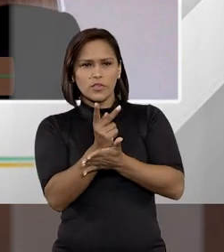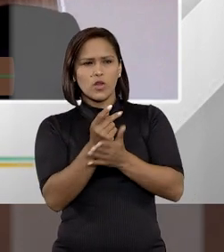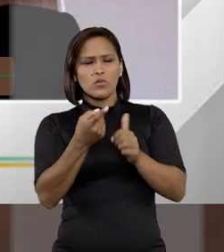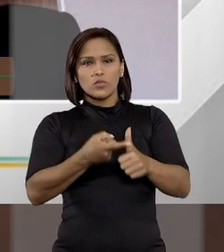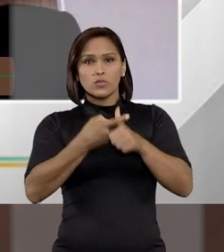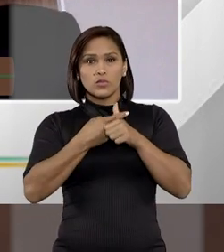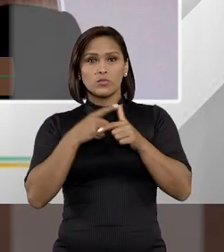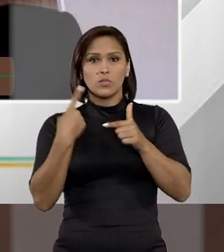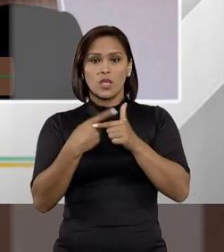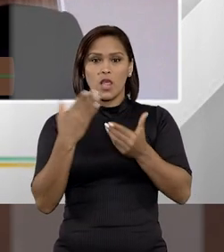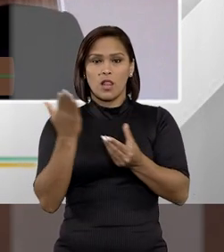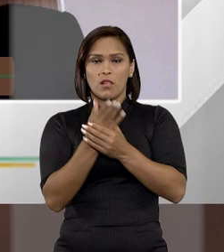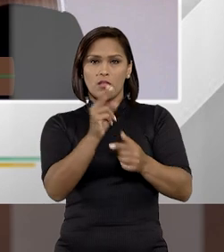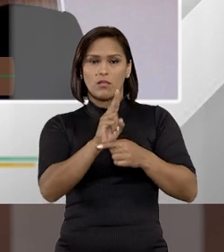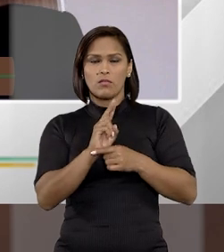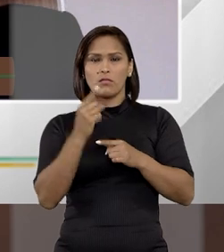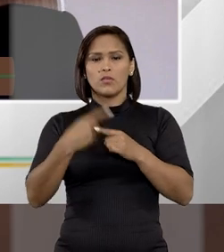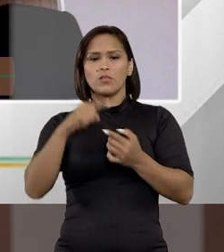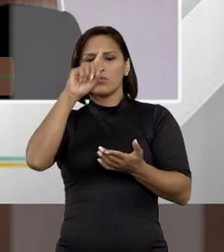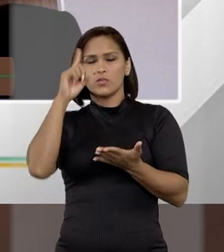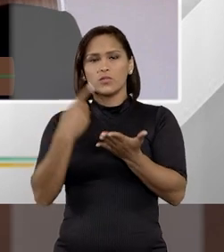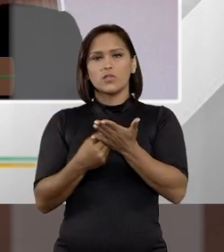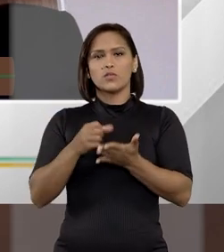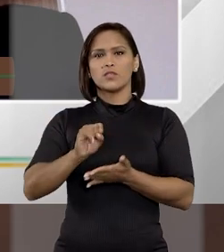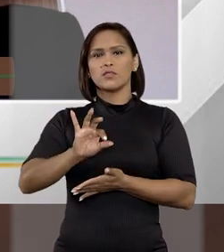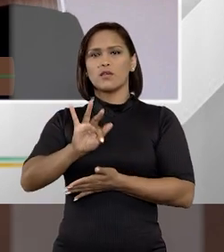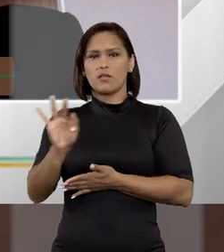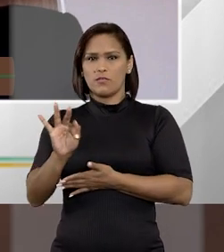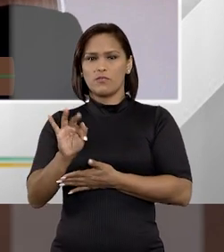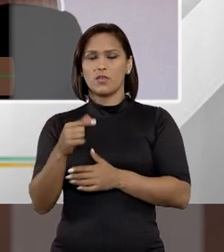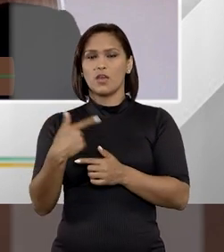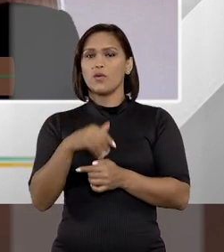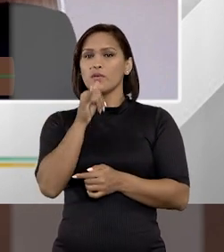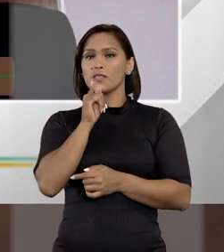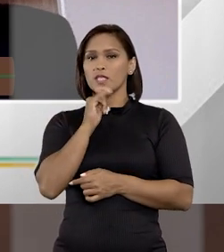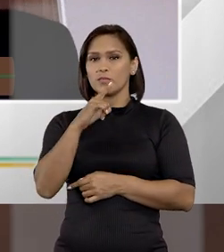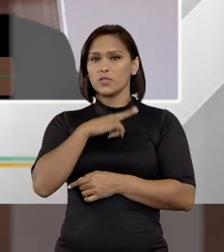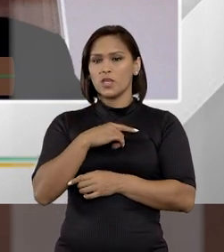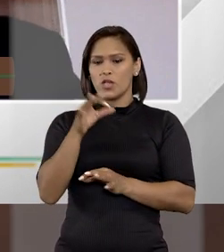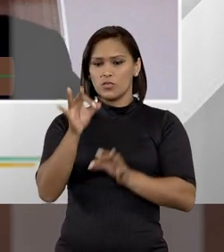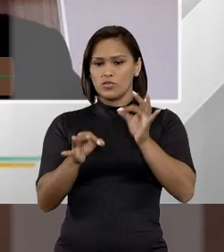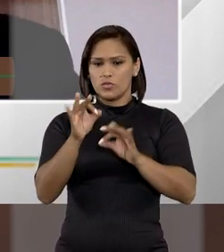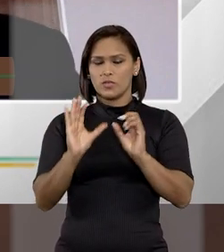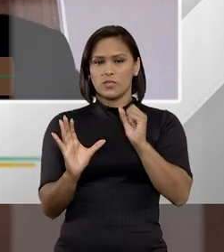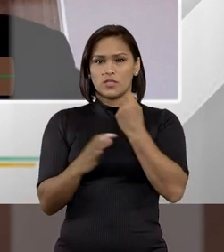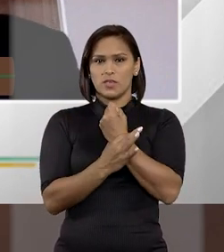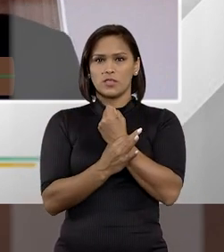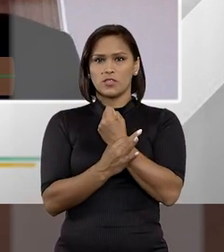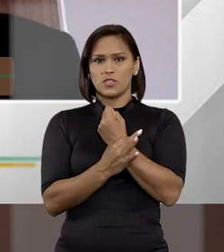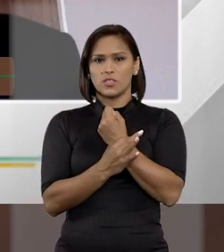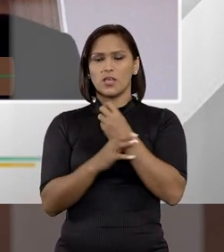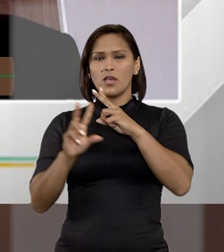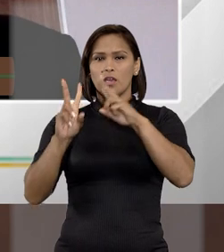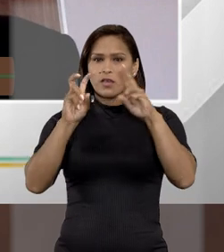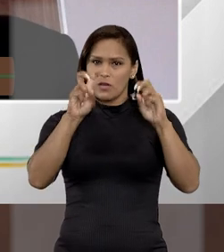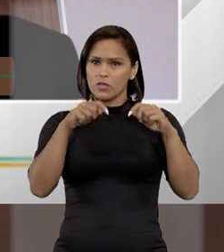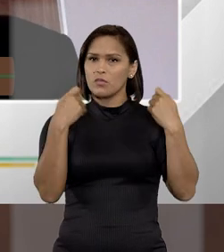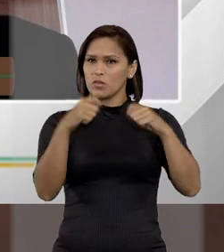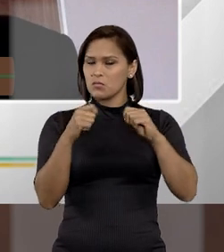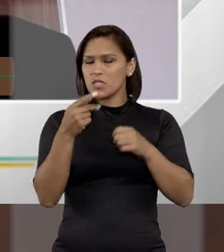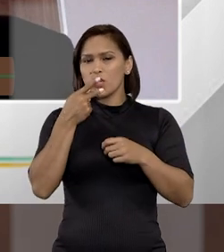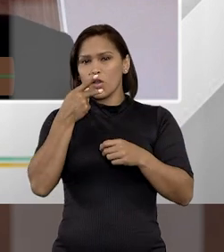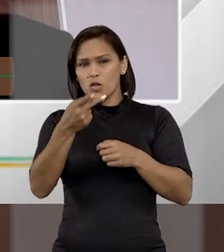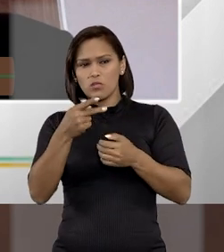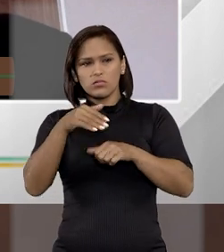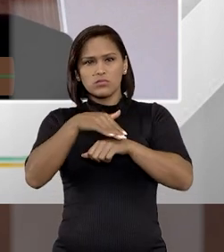suspensos liminarmente aí por decisão do Supremo Tribunal Federal. Grande exemplo a gente tem dos juízes das garantias, né, que é um tema que a gente precisa